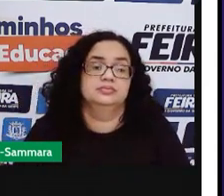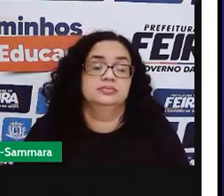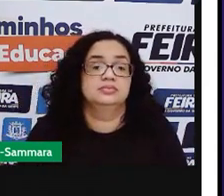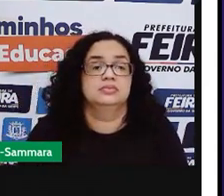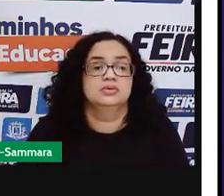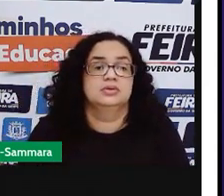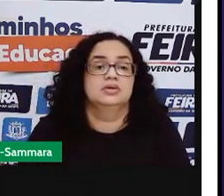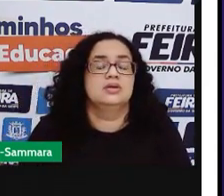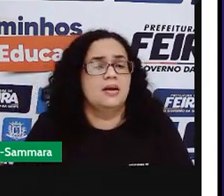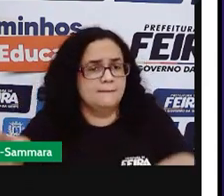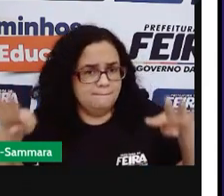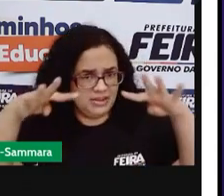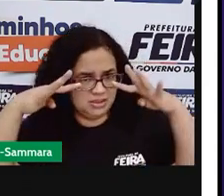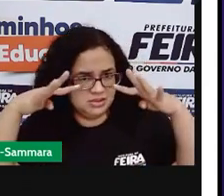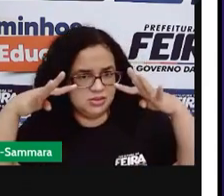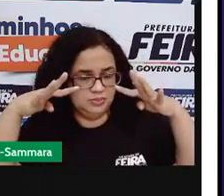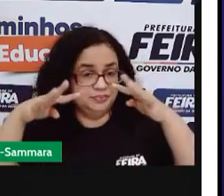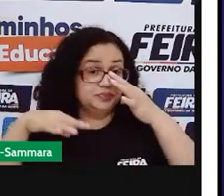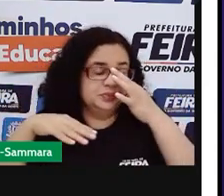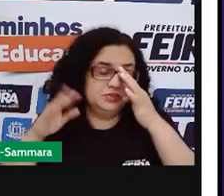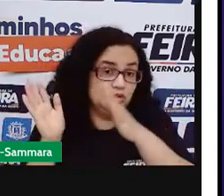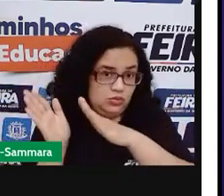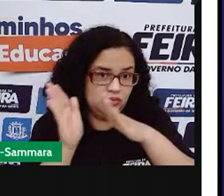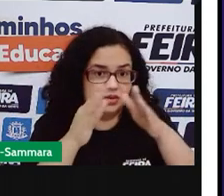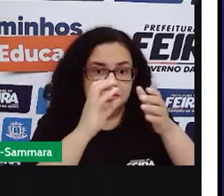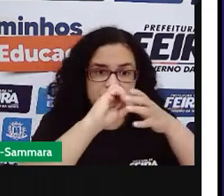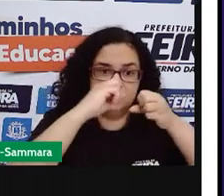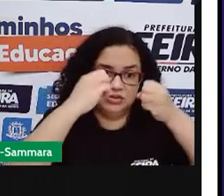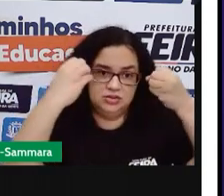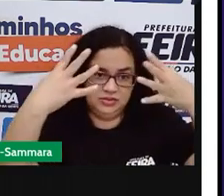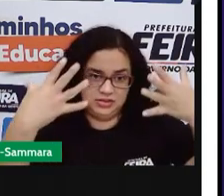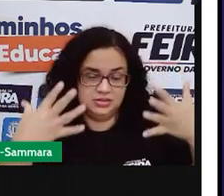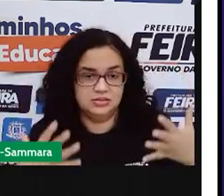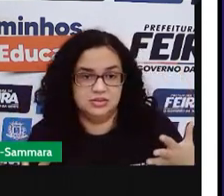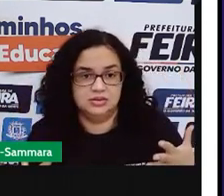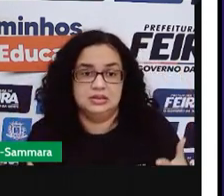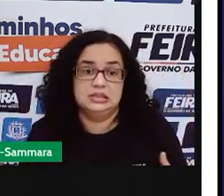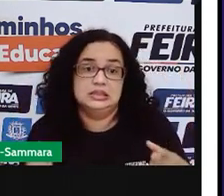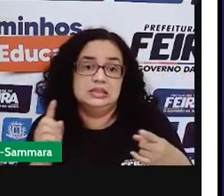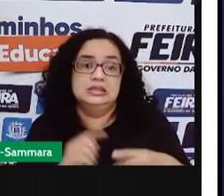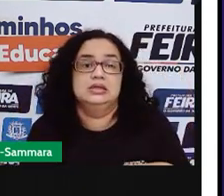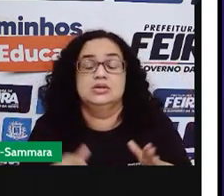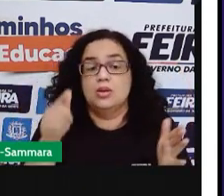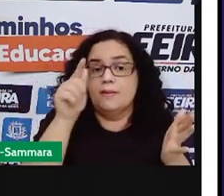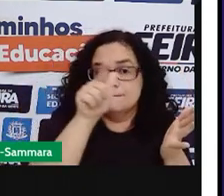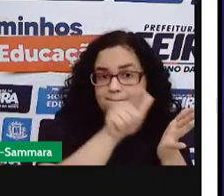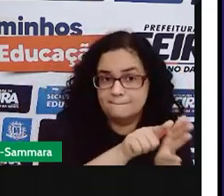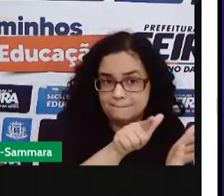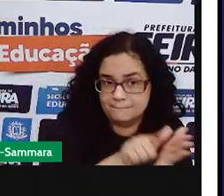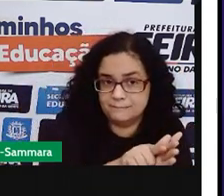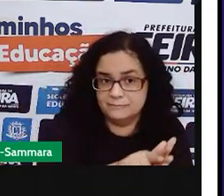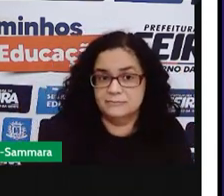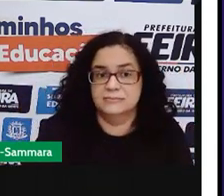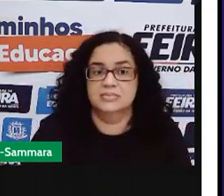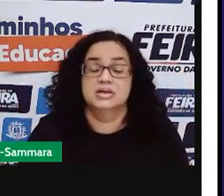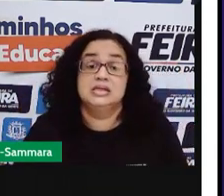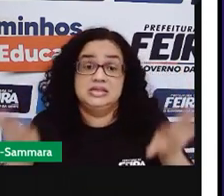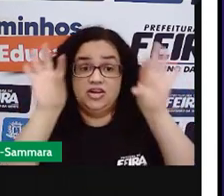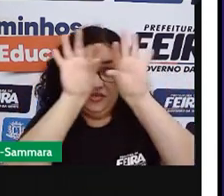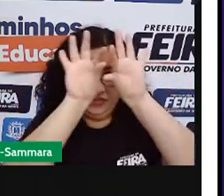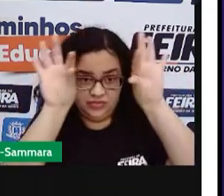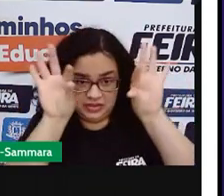Então, presta bastante atenção no passo a passo. Olha, a Pró está montando desde o papel, as